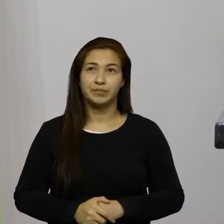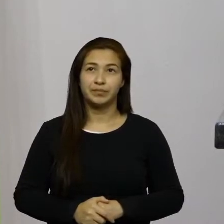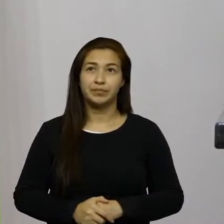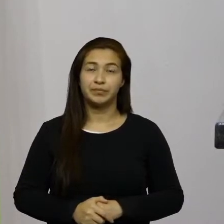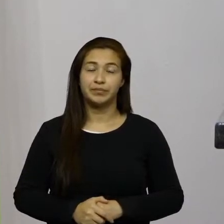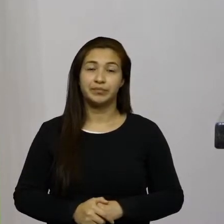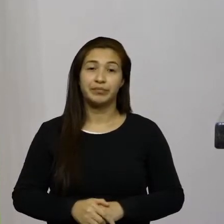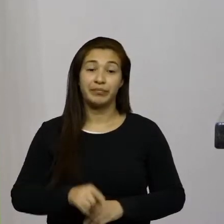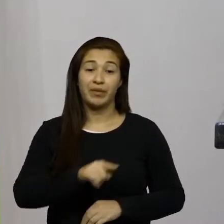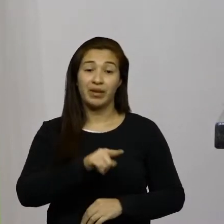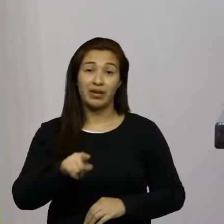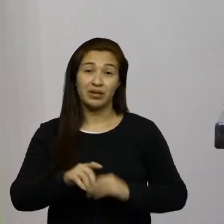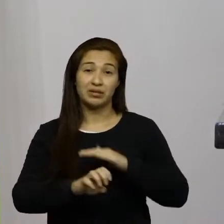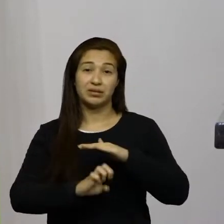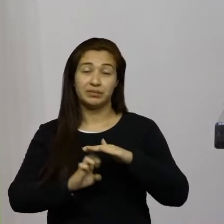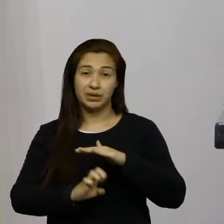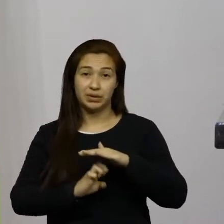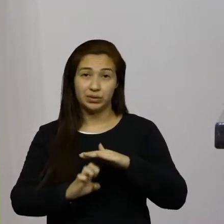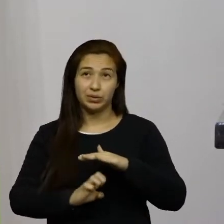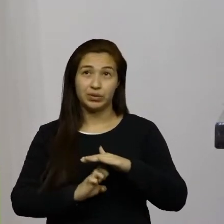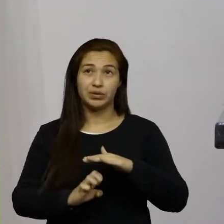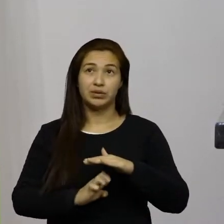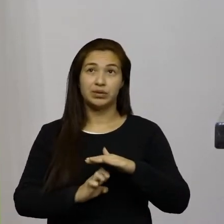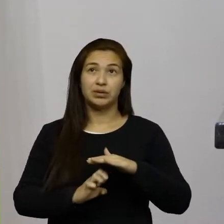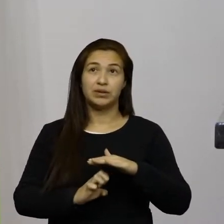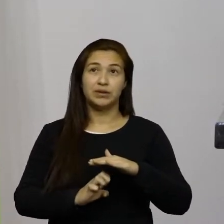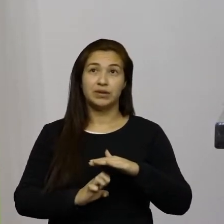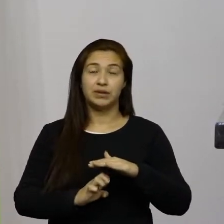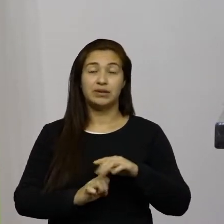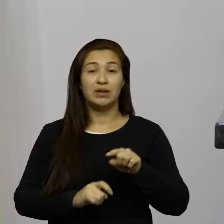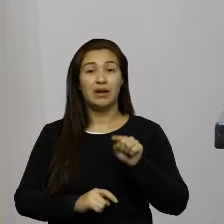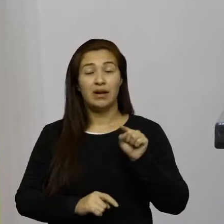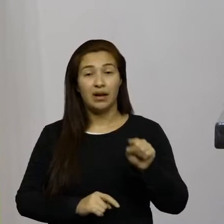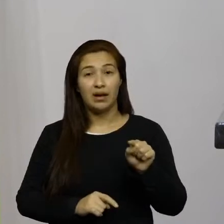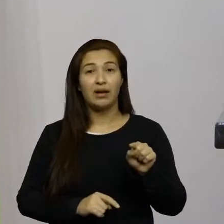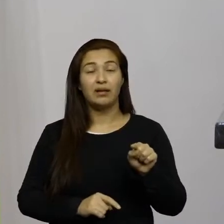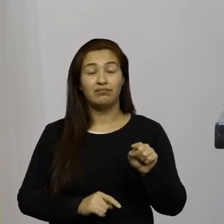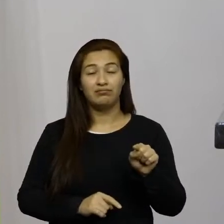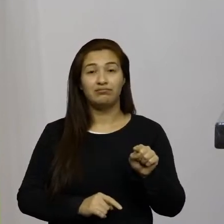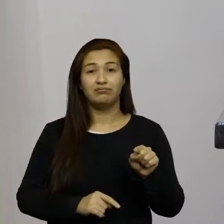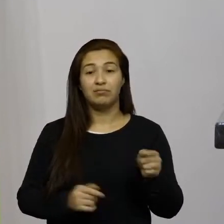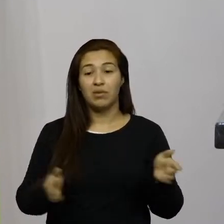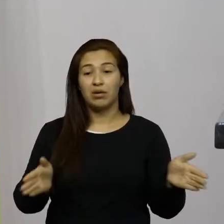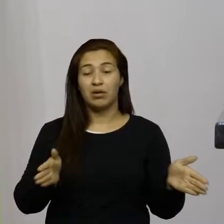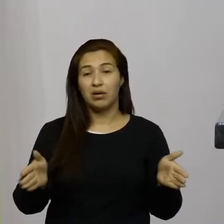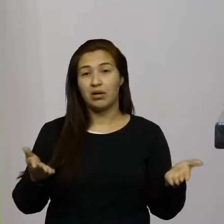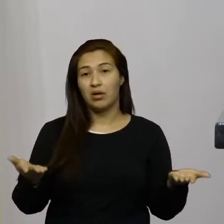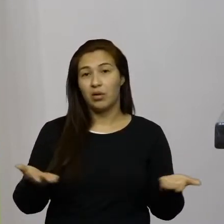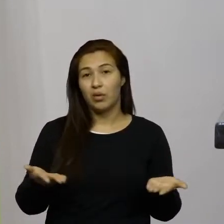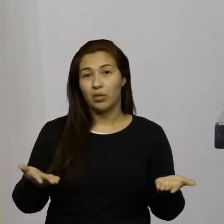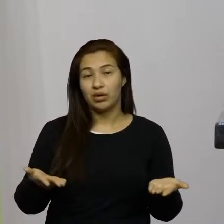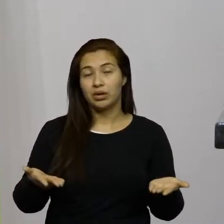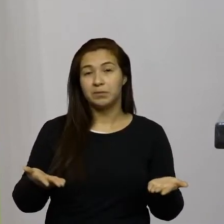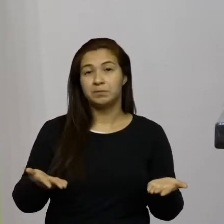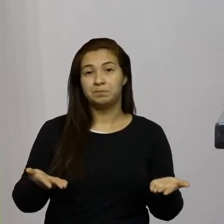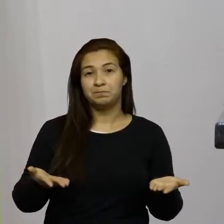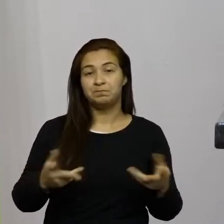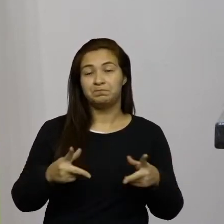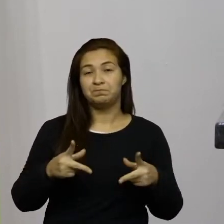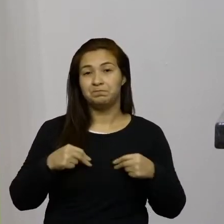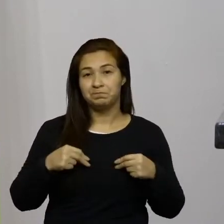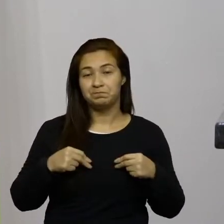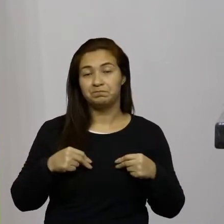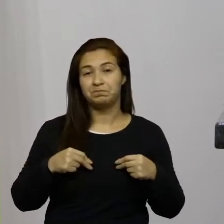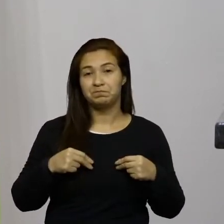empreendedores esse é o momento também de reconhecer